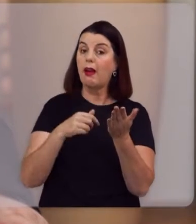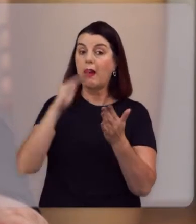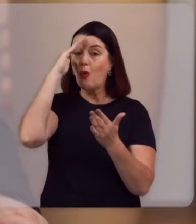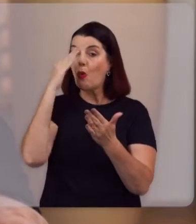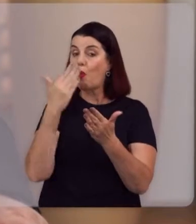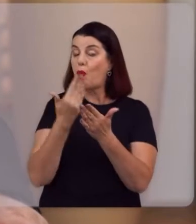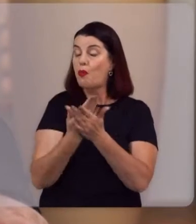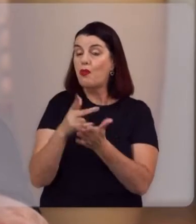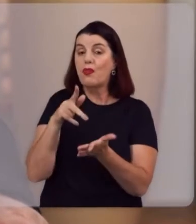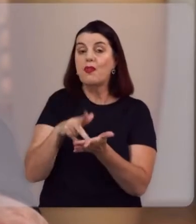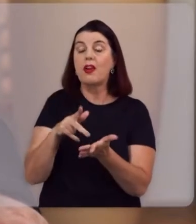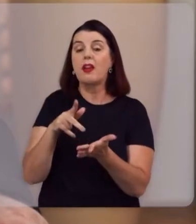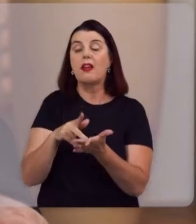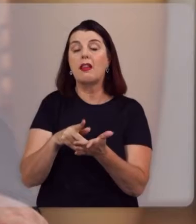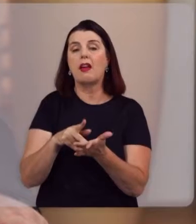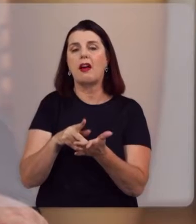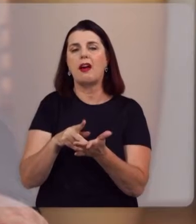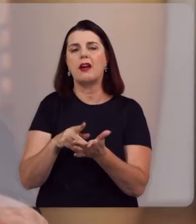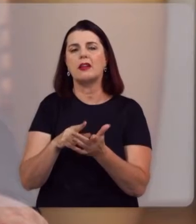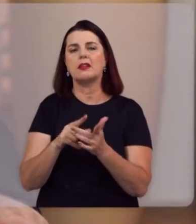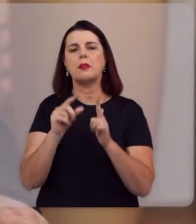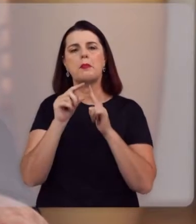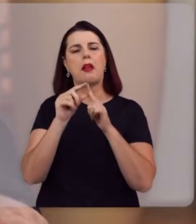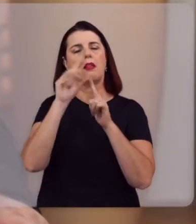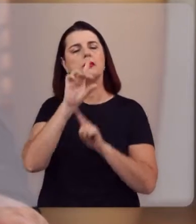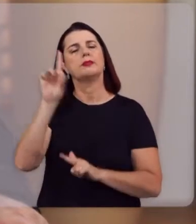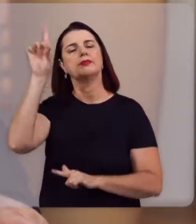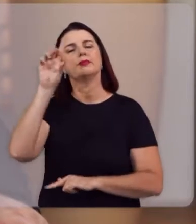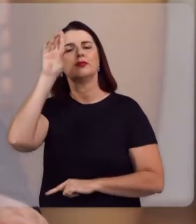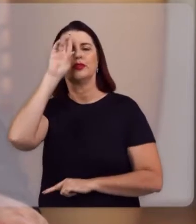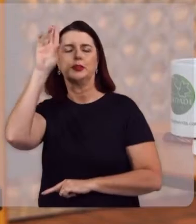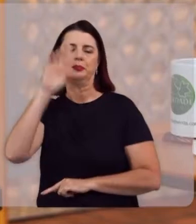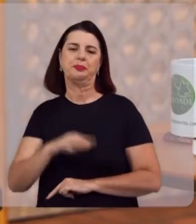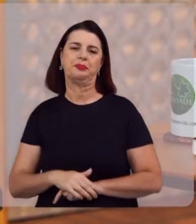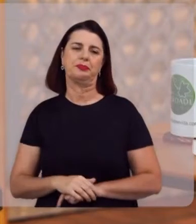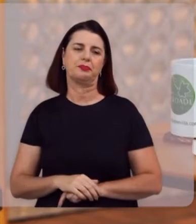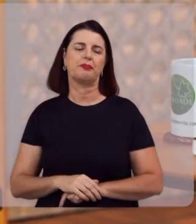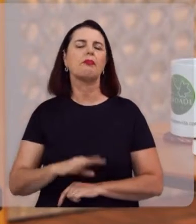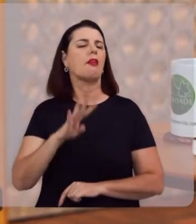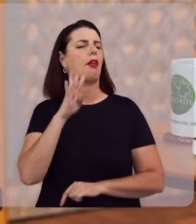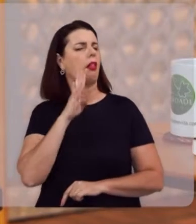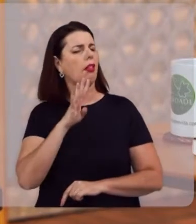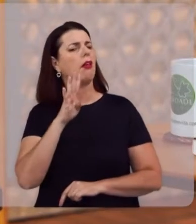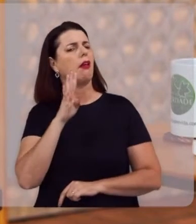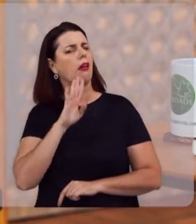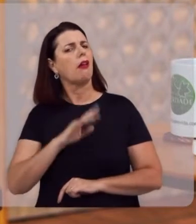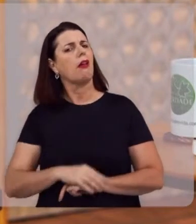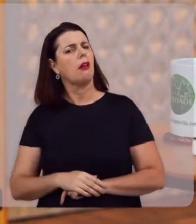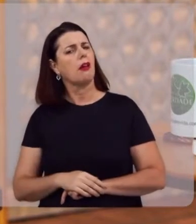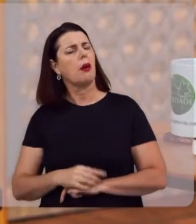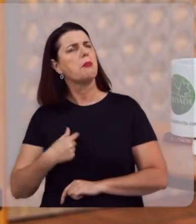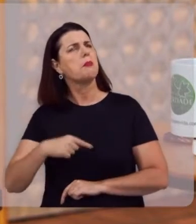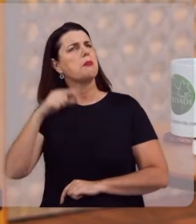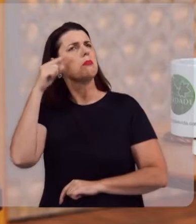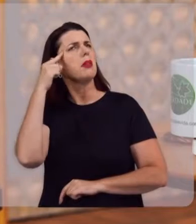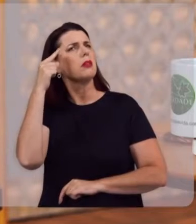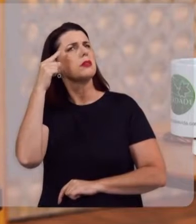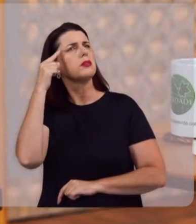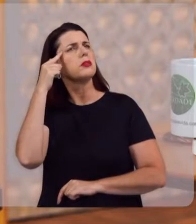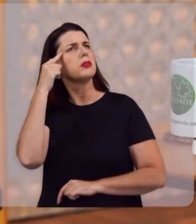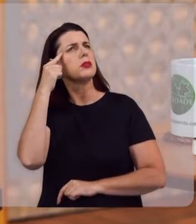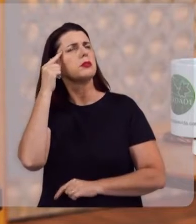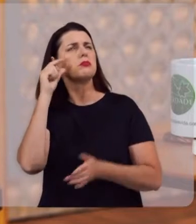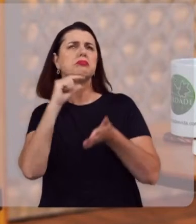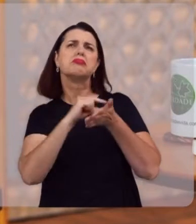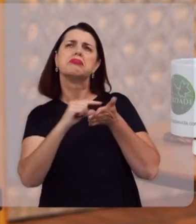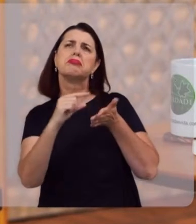confiança, a verdadeira e mundigna palavra do Senhor. Que legal, pastor Rossa. E nesse sentido, pensando agora em um